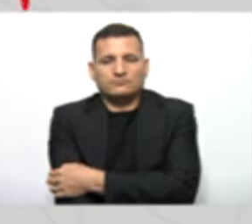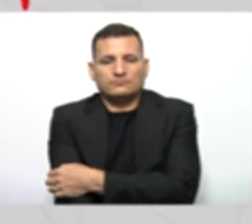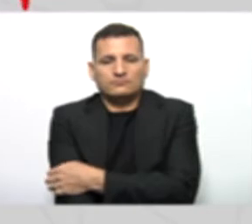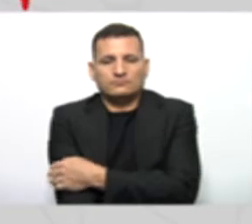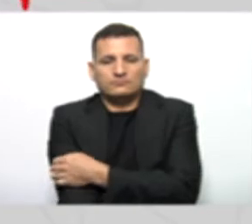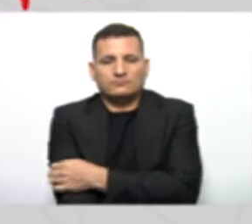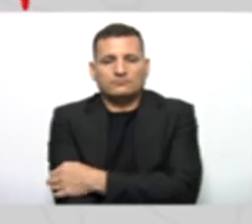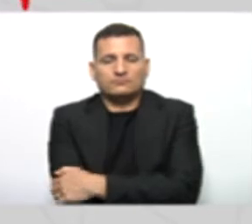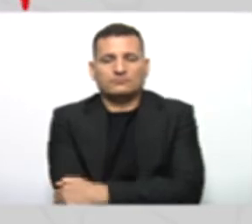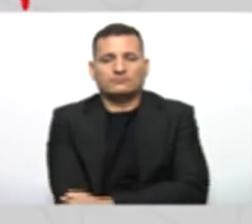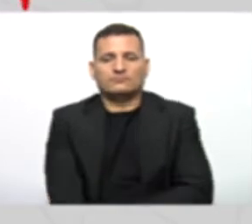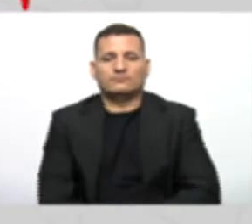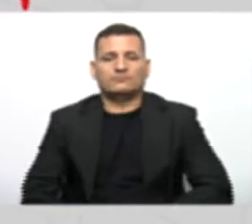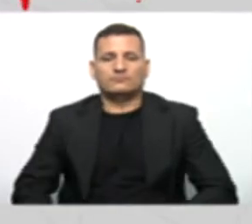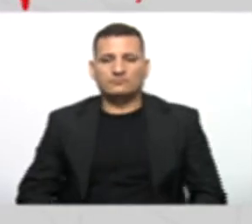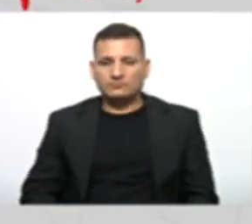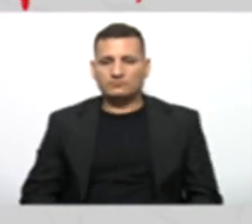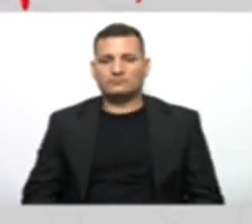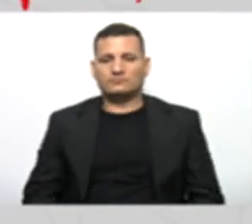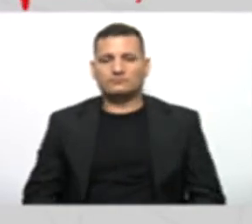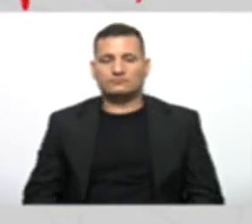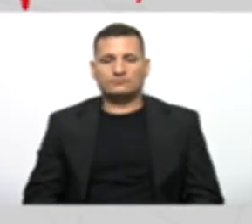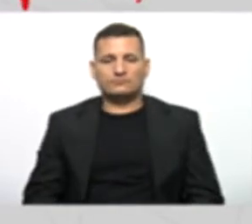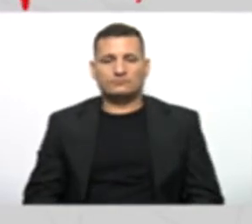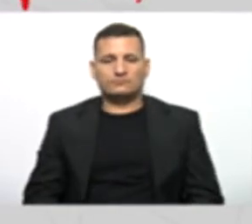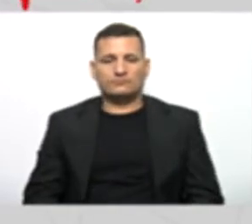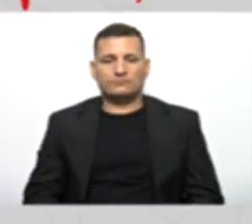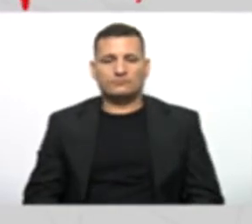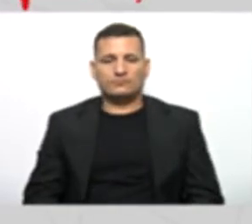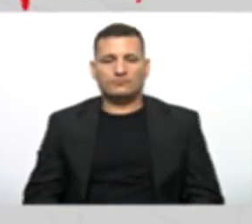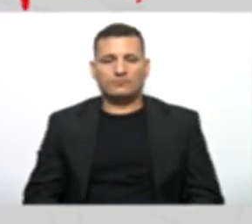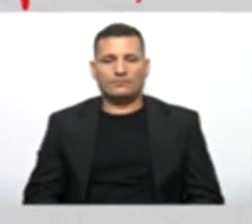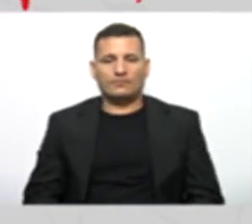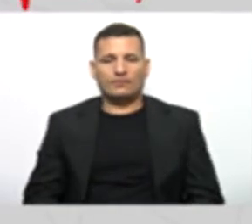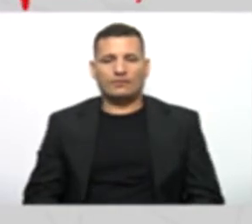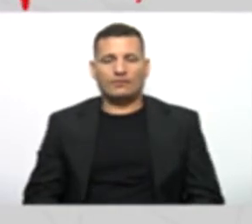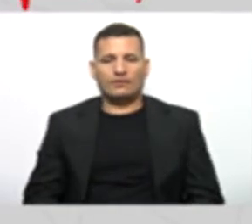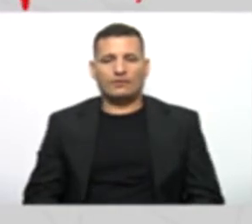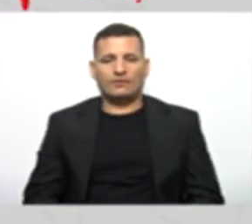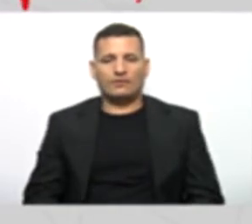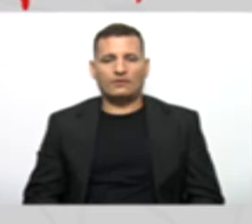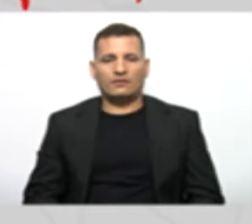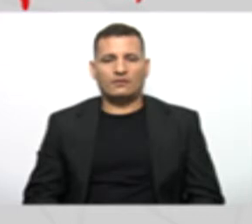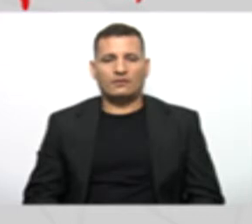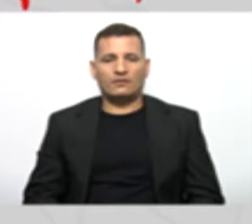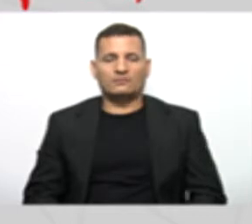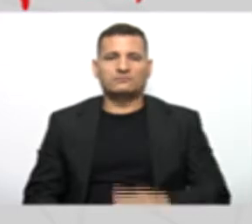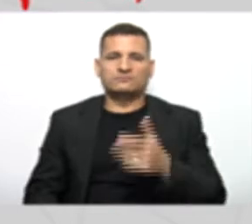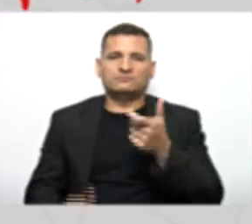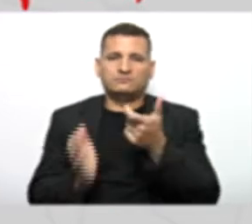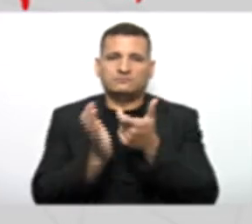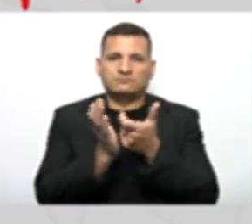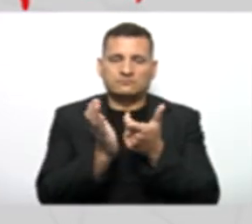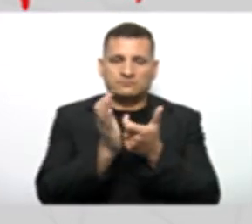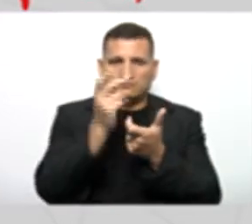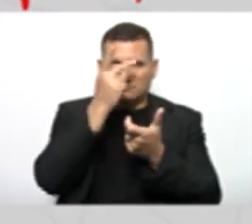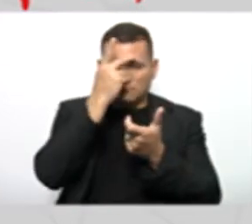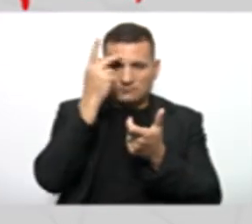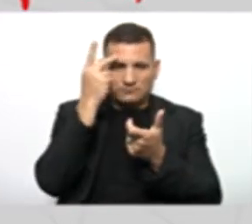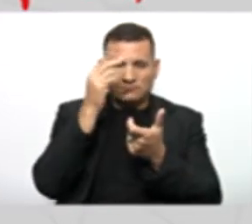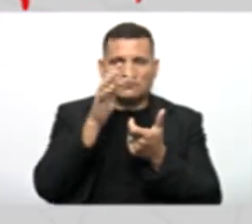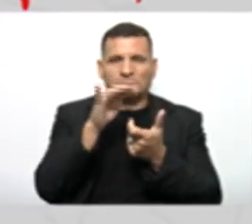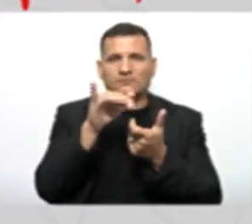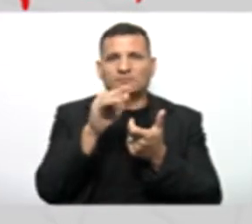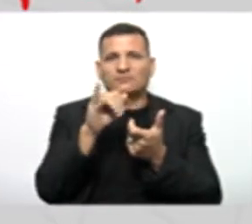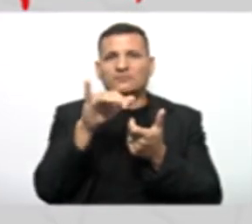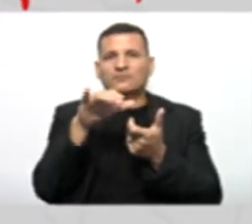Nome Olha só que interessante Na nossa classe Pessoa física Nós